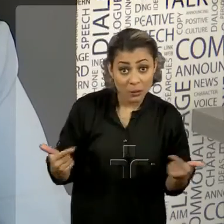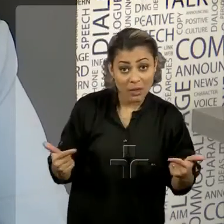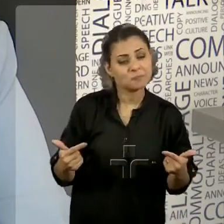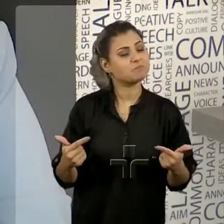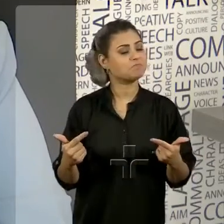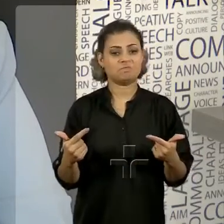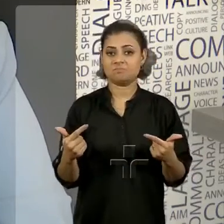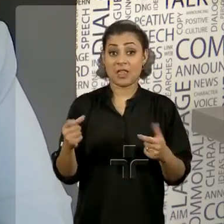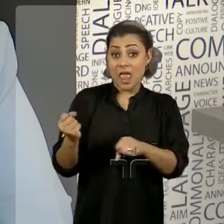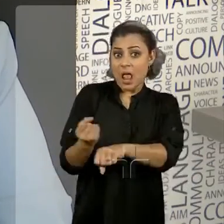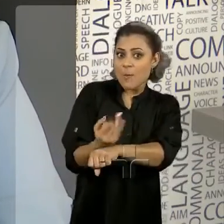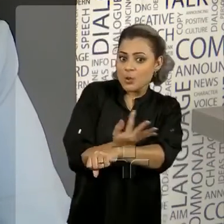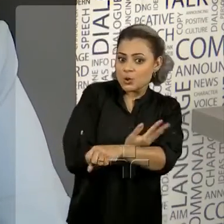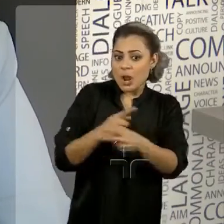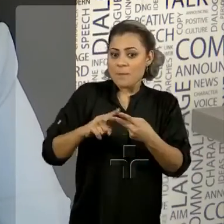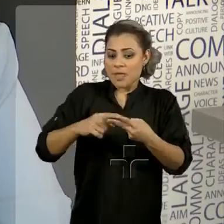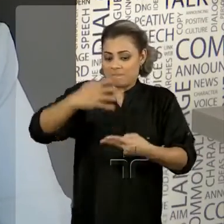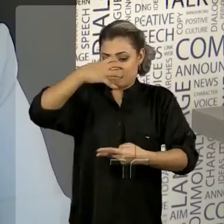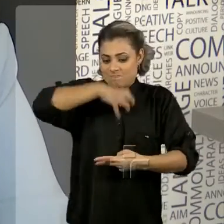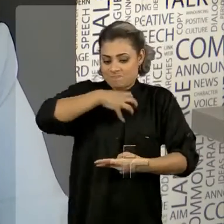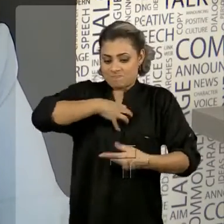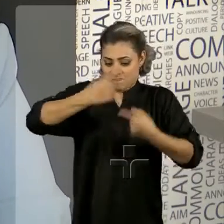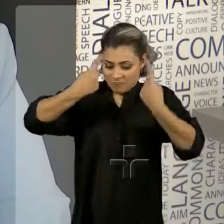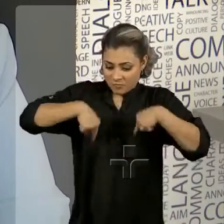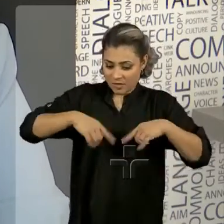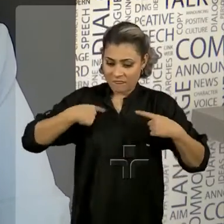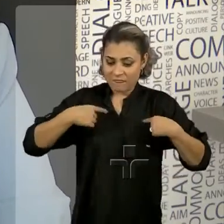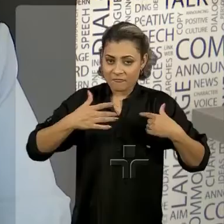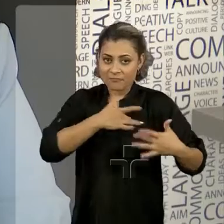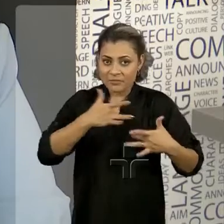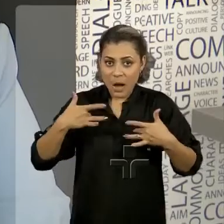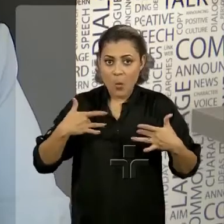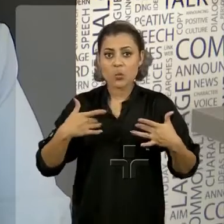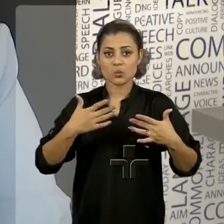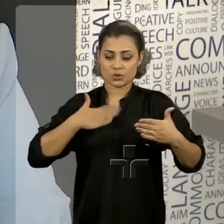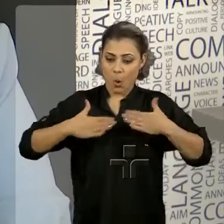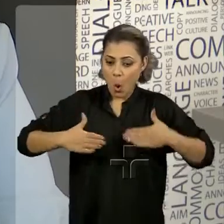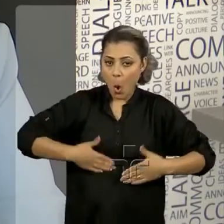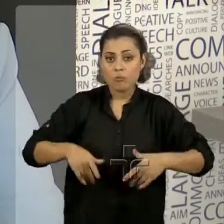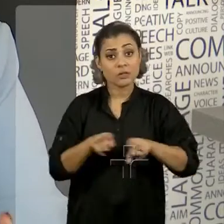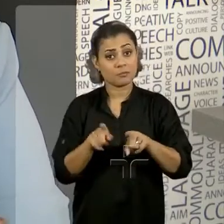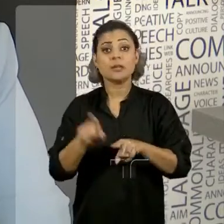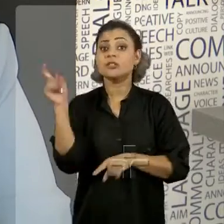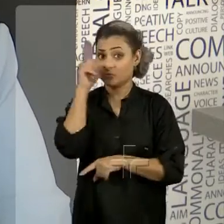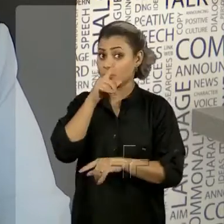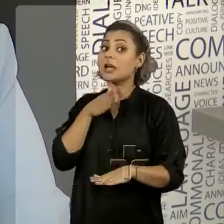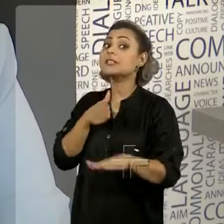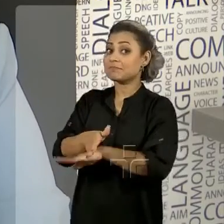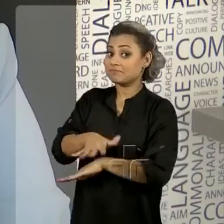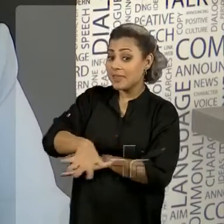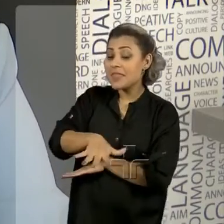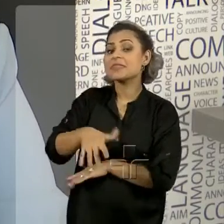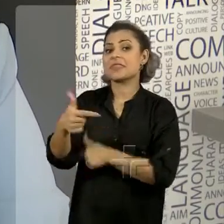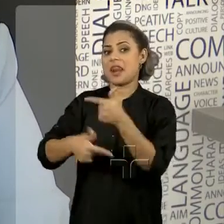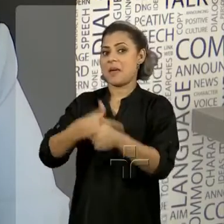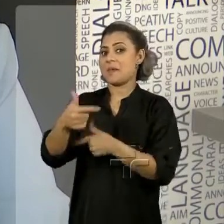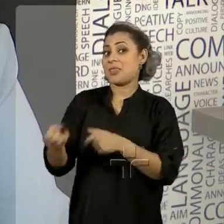emocionalmente, você vai ter maiores dificuldades de estar de frente a essa nova